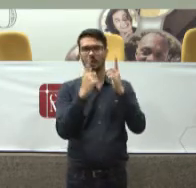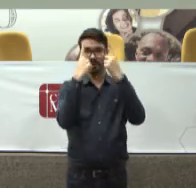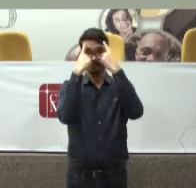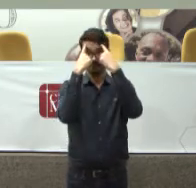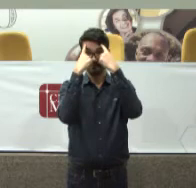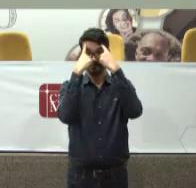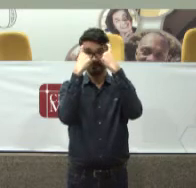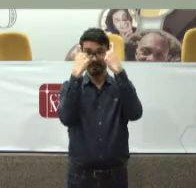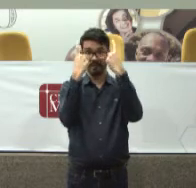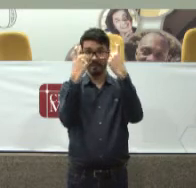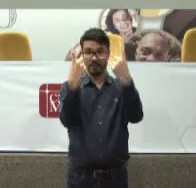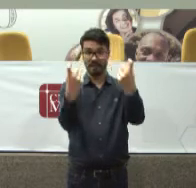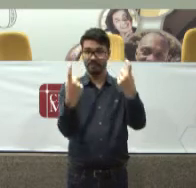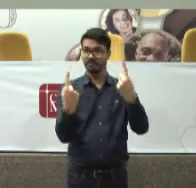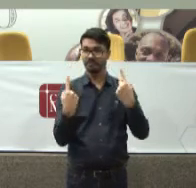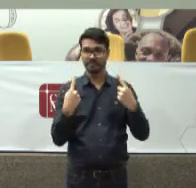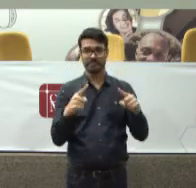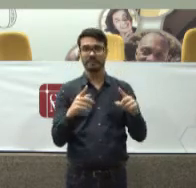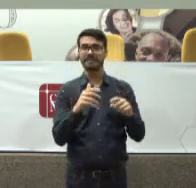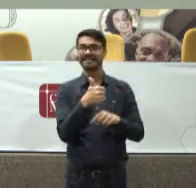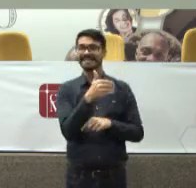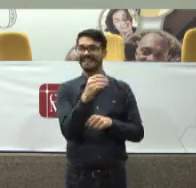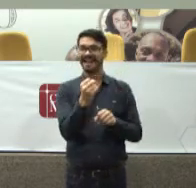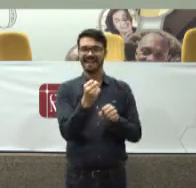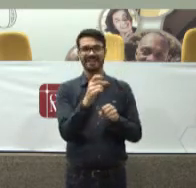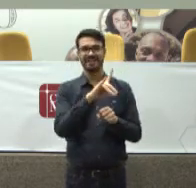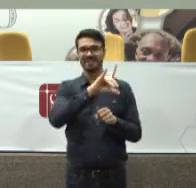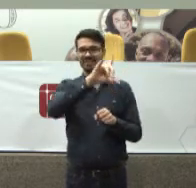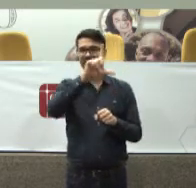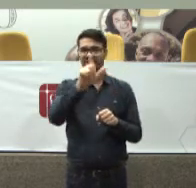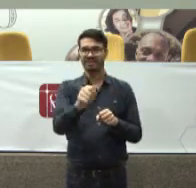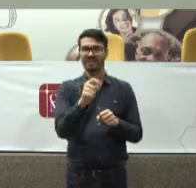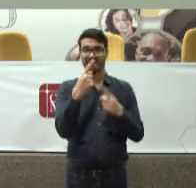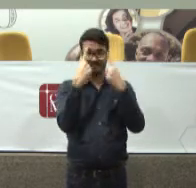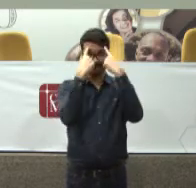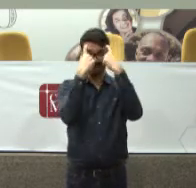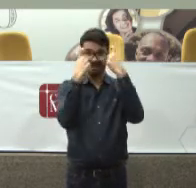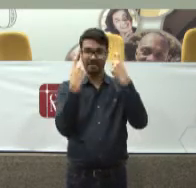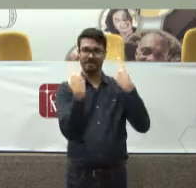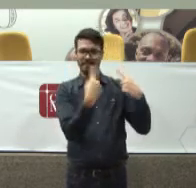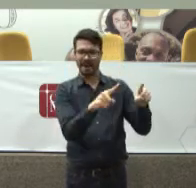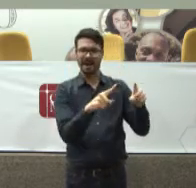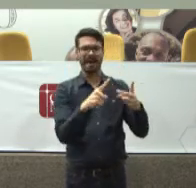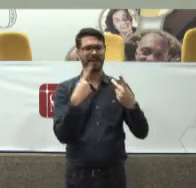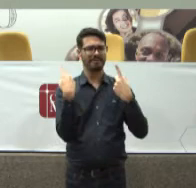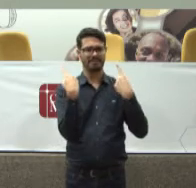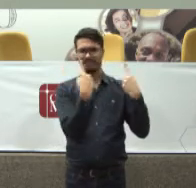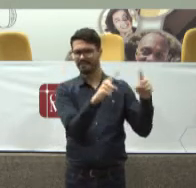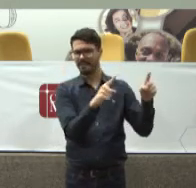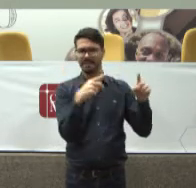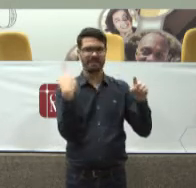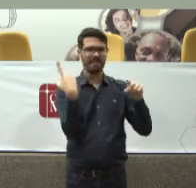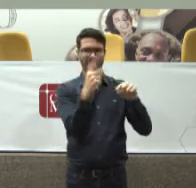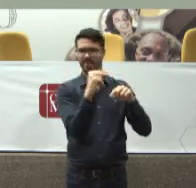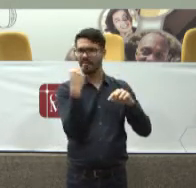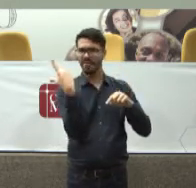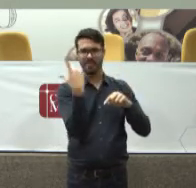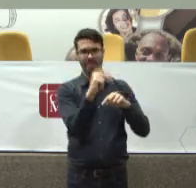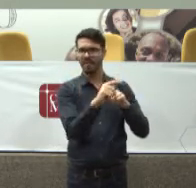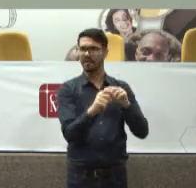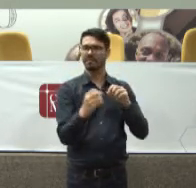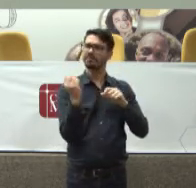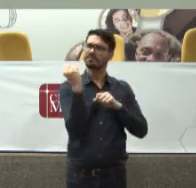inaudita Durante mais de 10 dias Uma violência absurda Pontapé Cacetada Gás